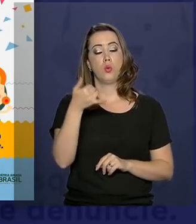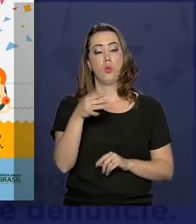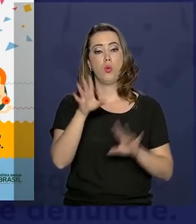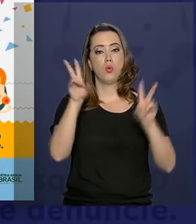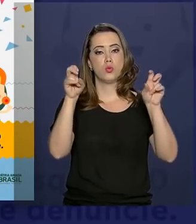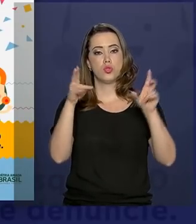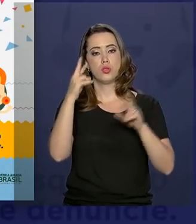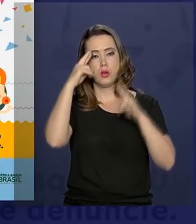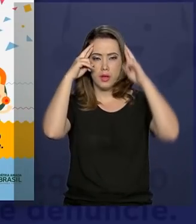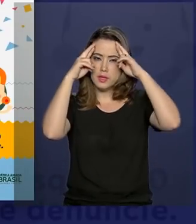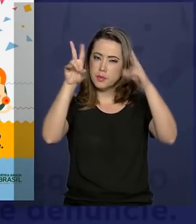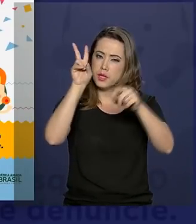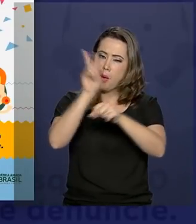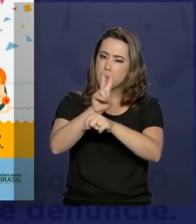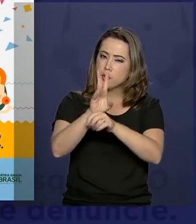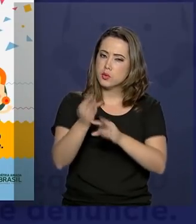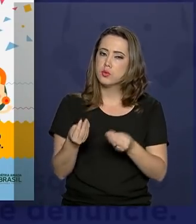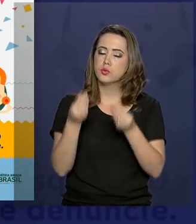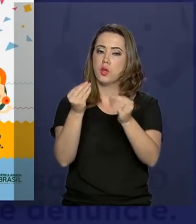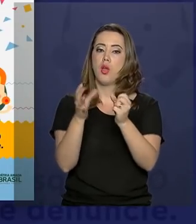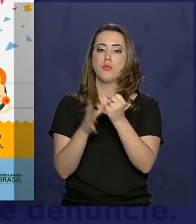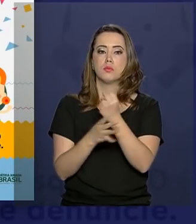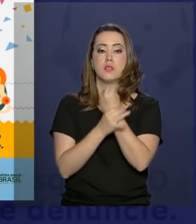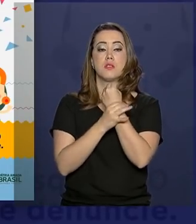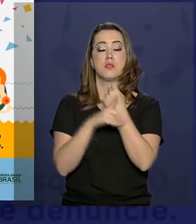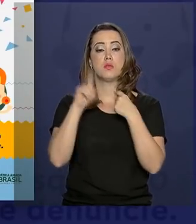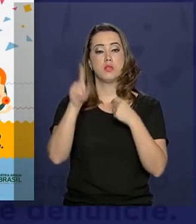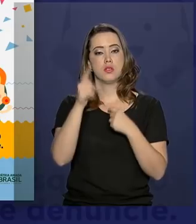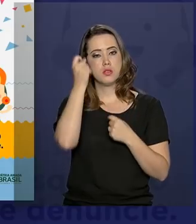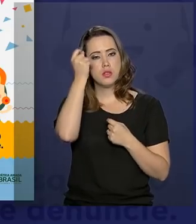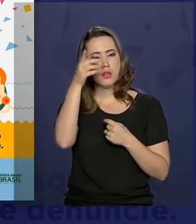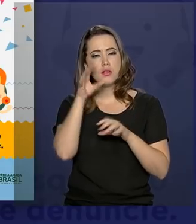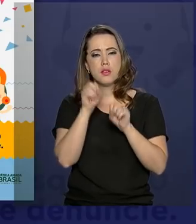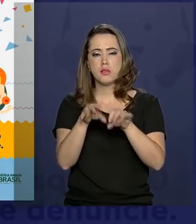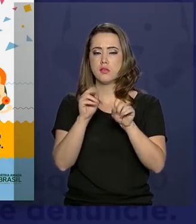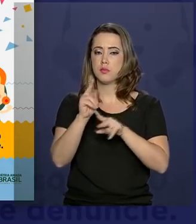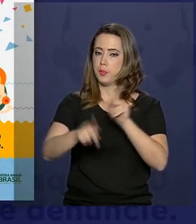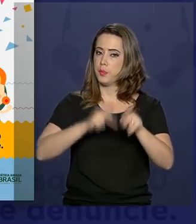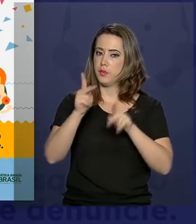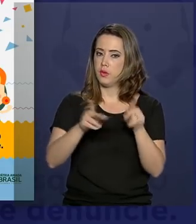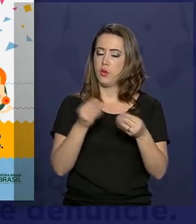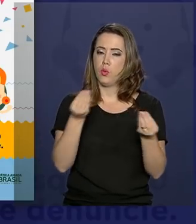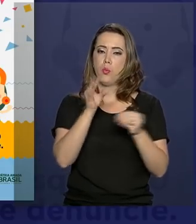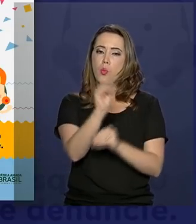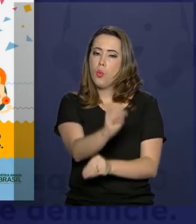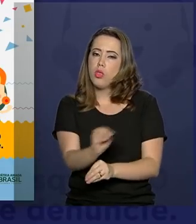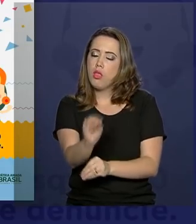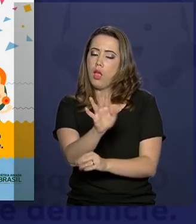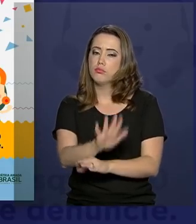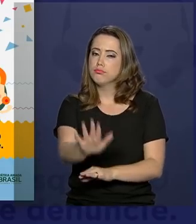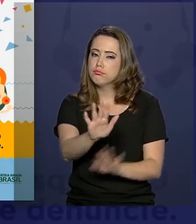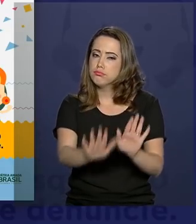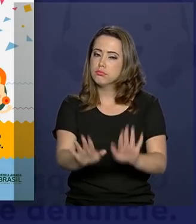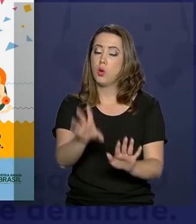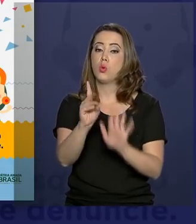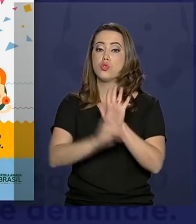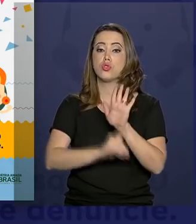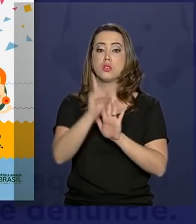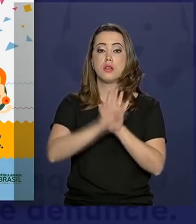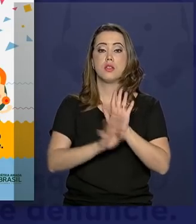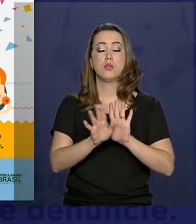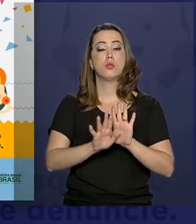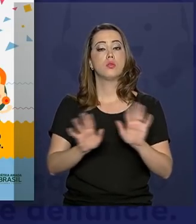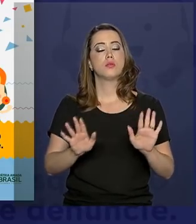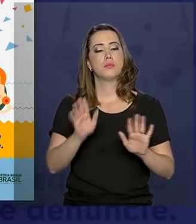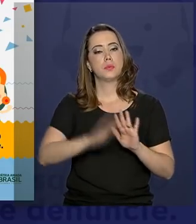Respeitar, Proteger e Garantir, a ideia é orientar a população sobre os cuidados com os direitos das